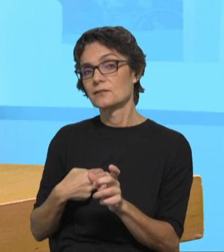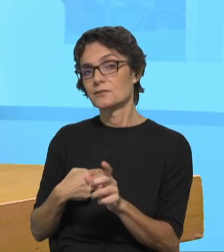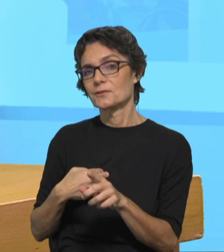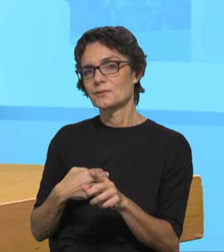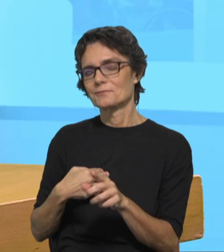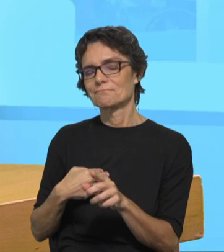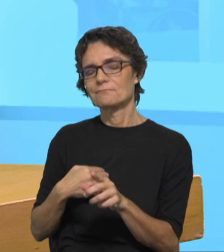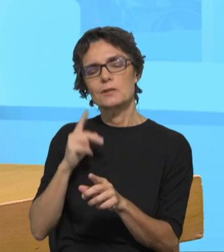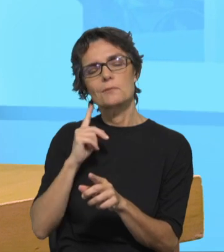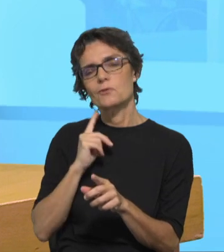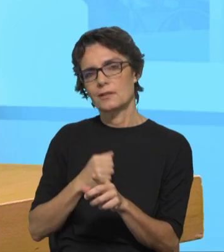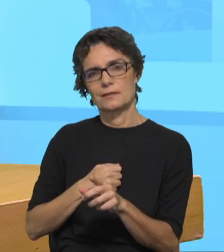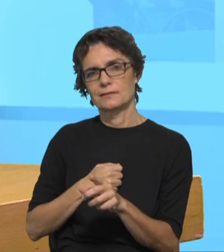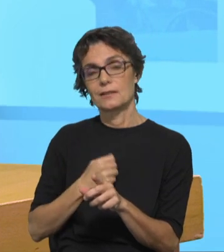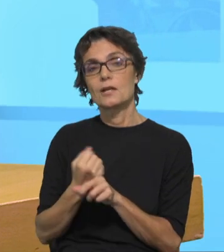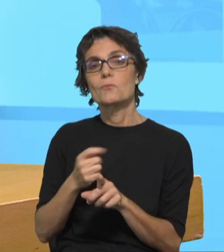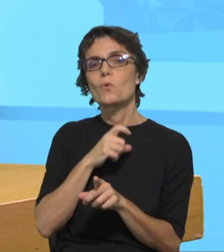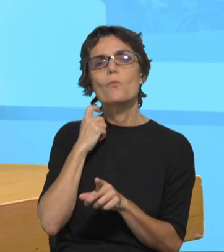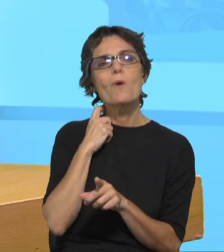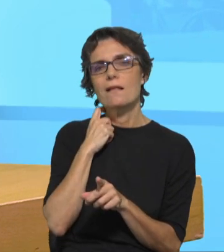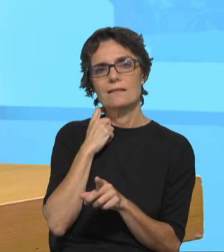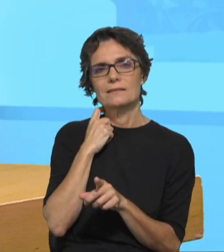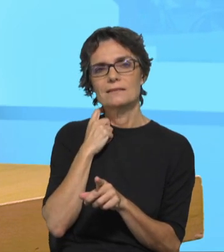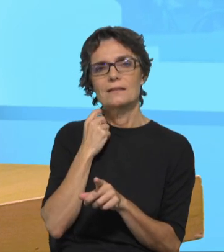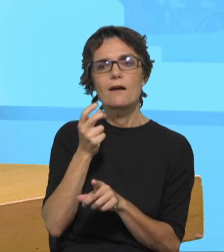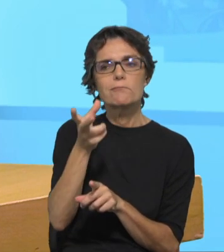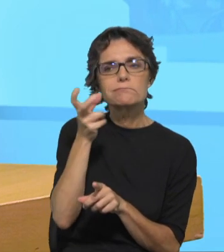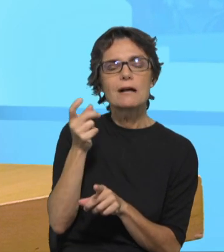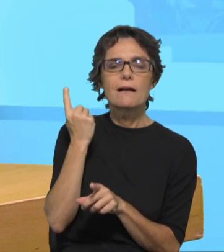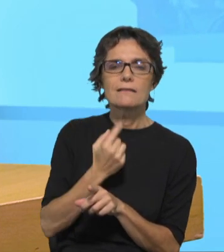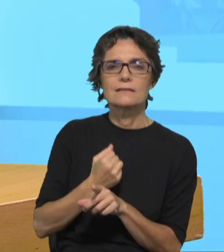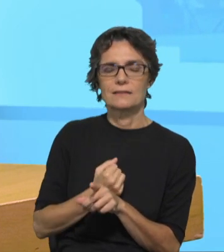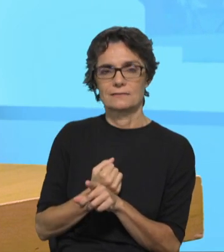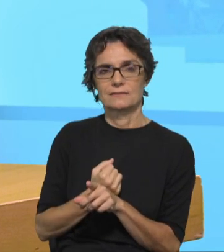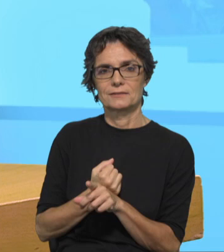fica aflito com tanta coisa. Mas como é Deus que constrói a casa?